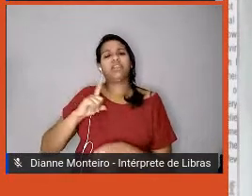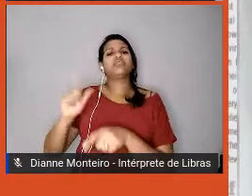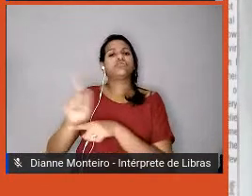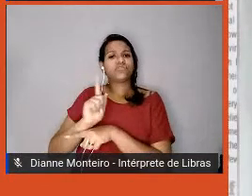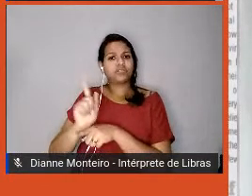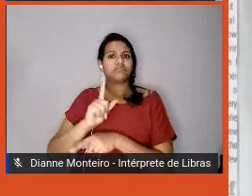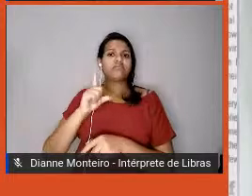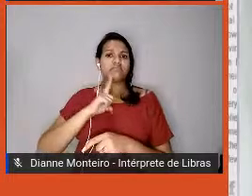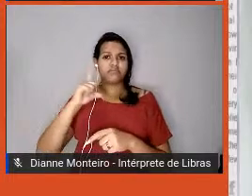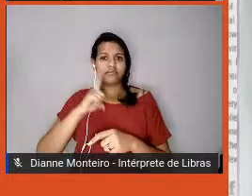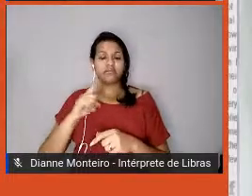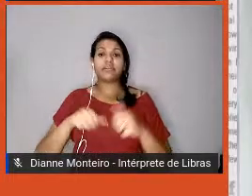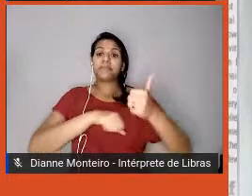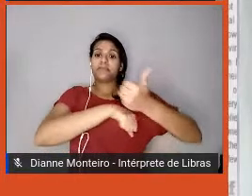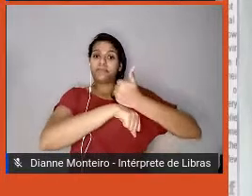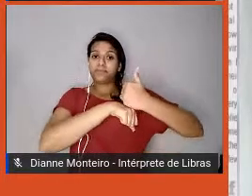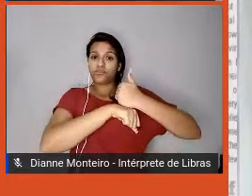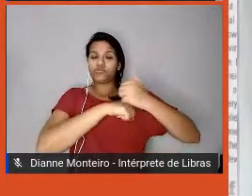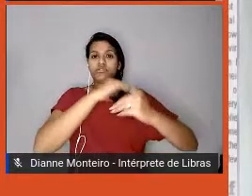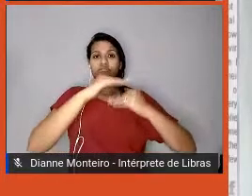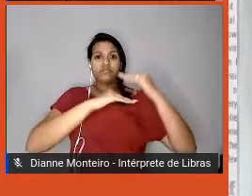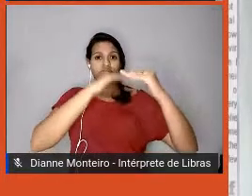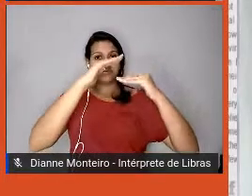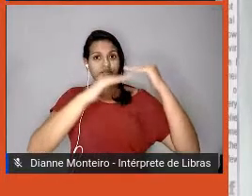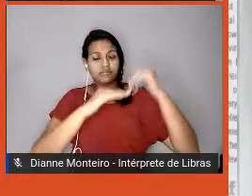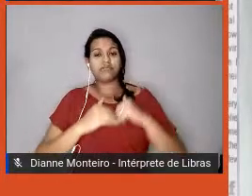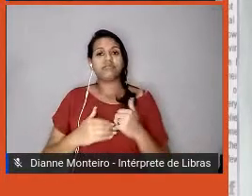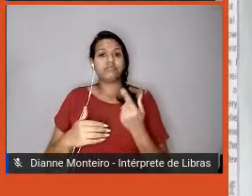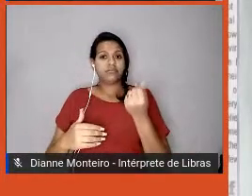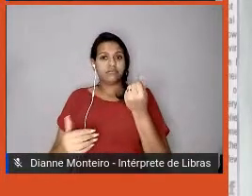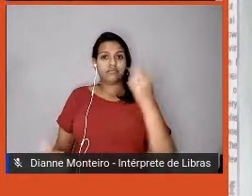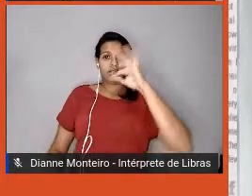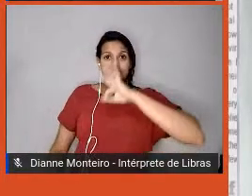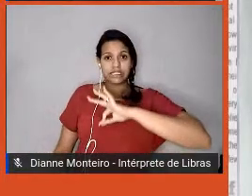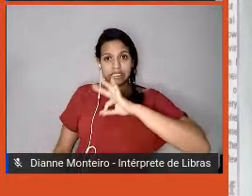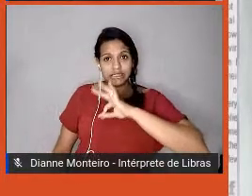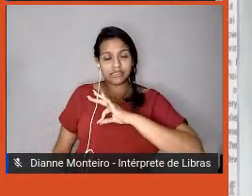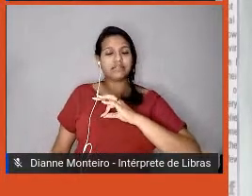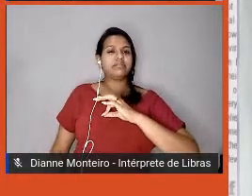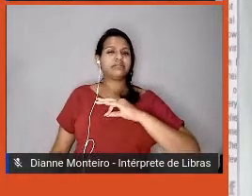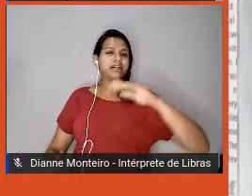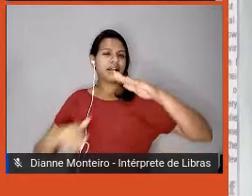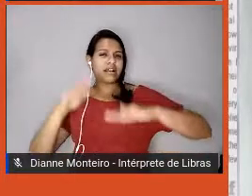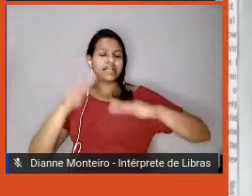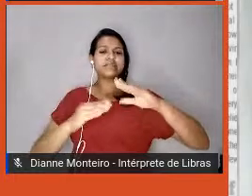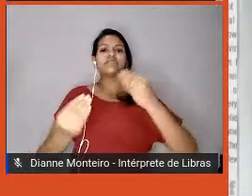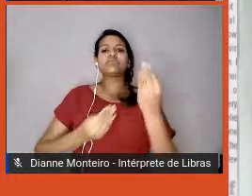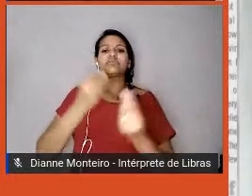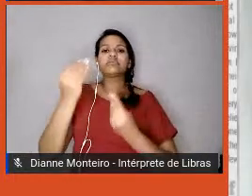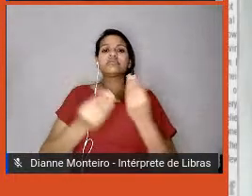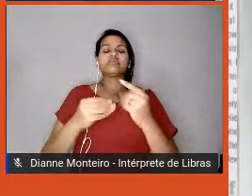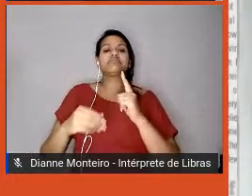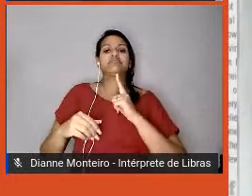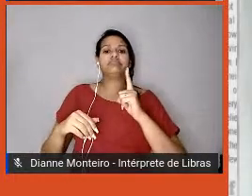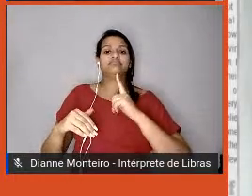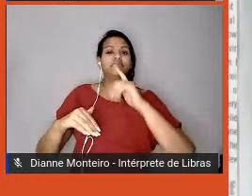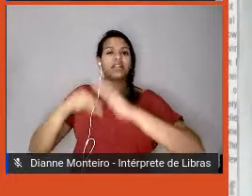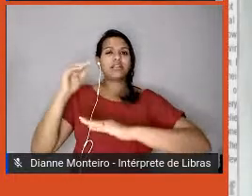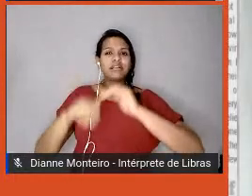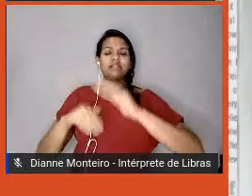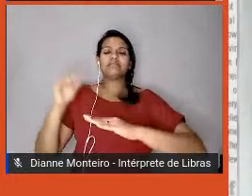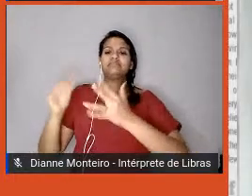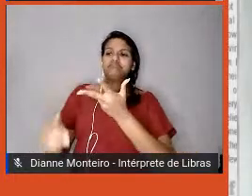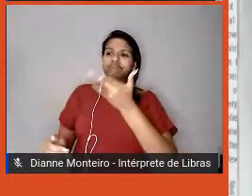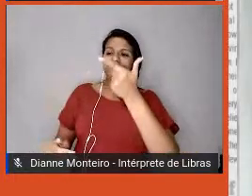remuneração, às vezes é até a mesma pessoa, mas atração de talentos, as empresas, elas têm criado uma